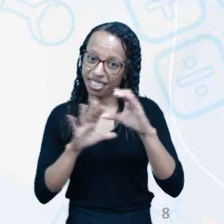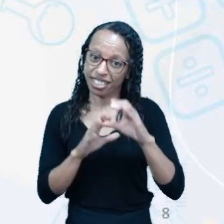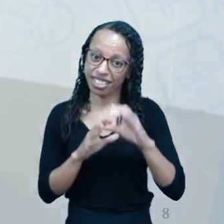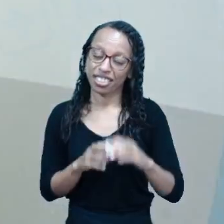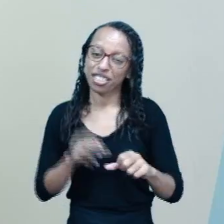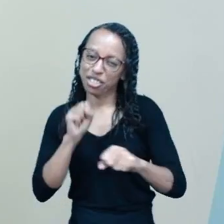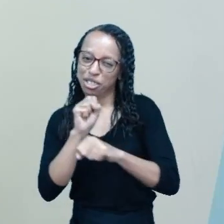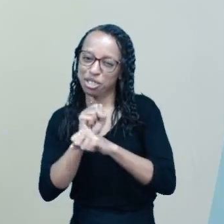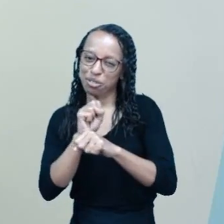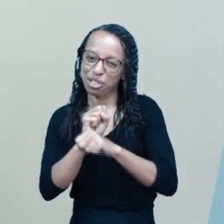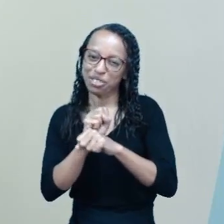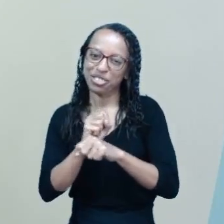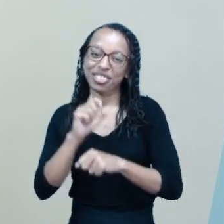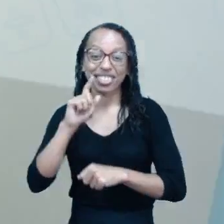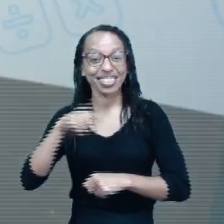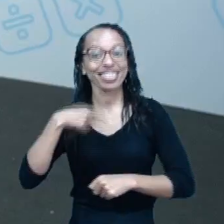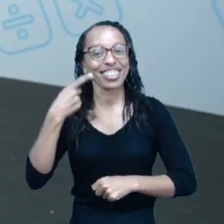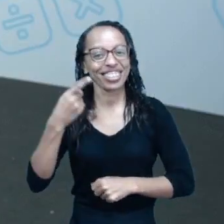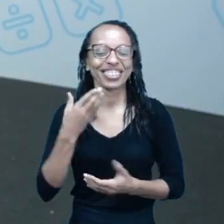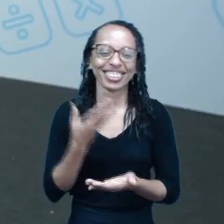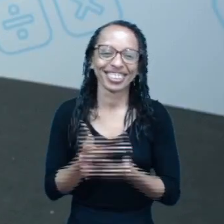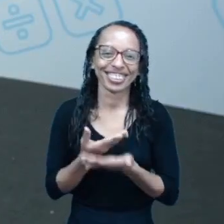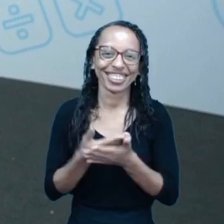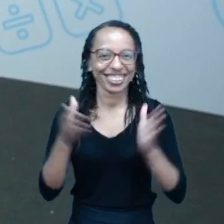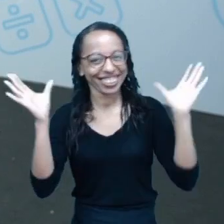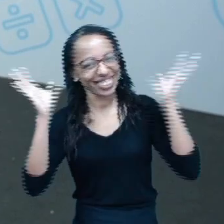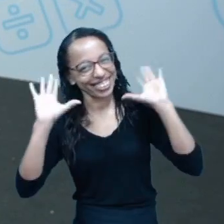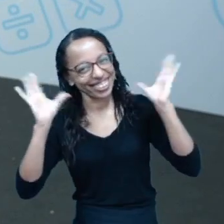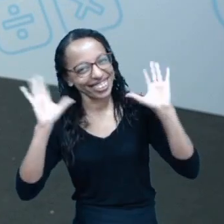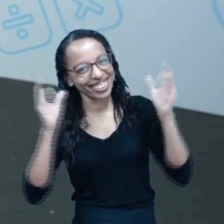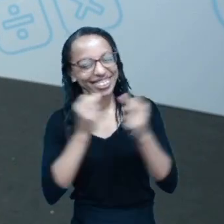na nossa próxima aula. Até mais! Um forte abraço!